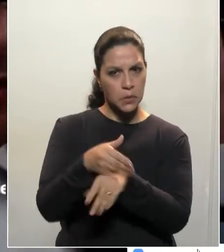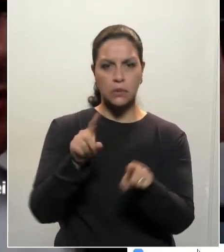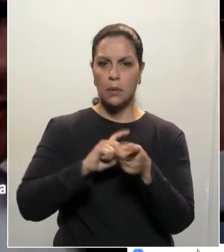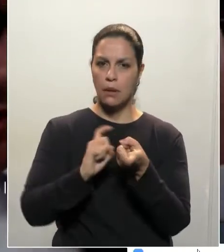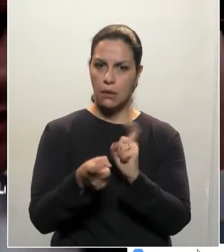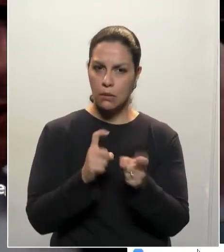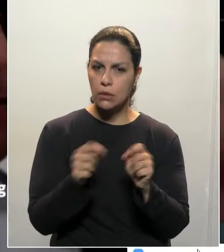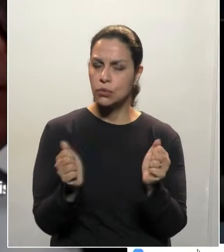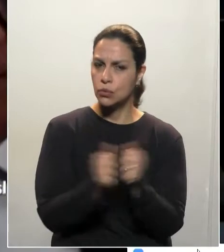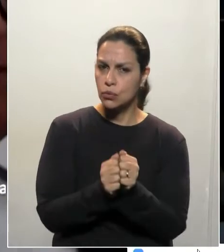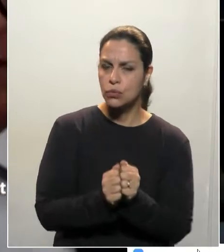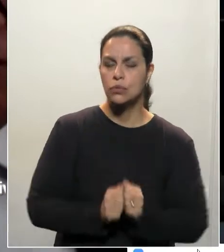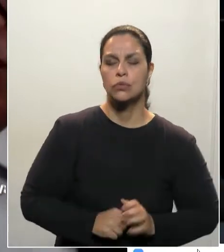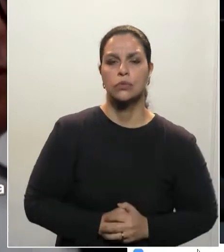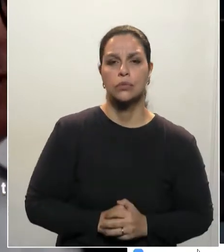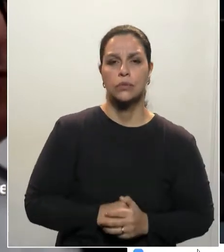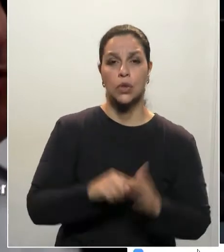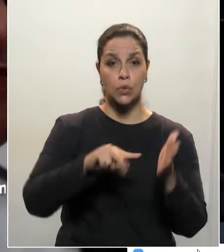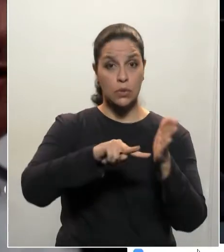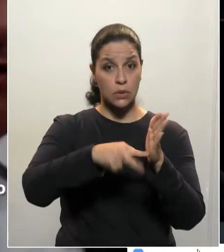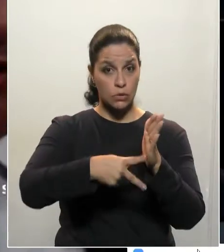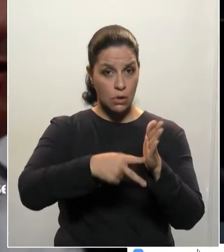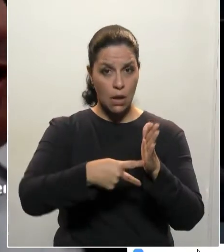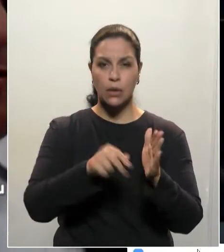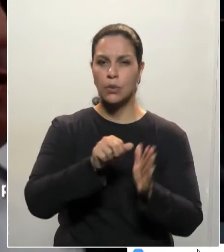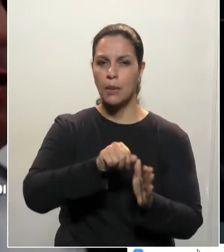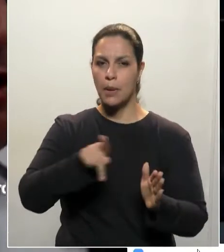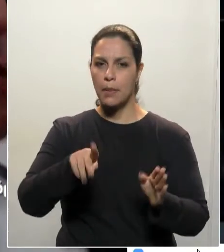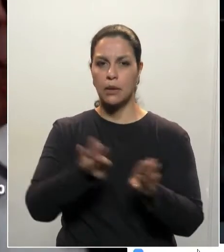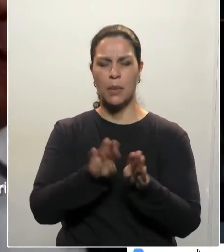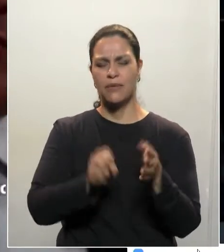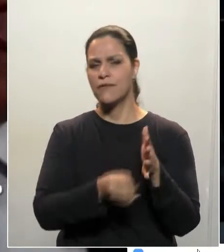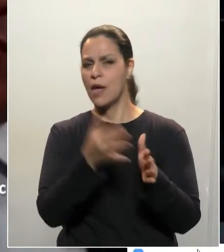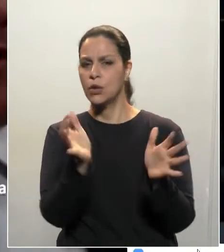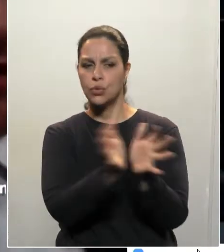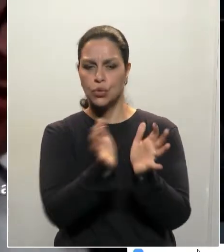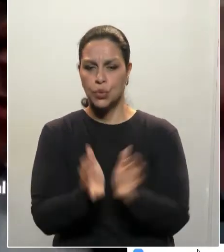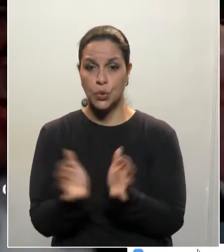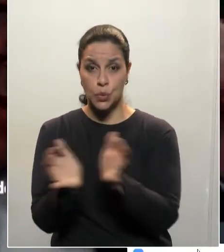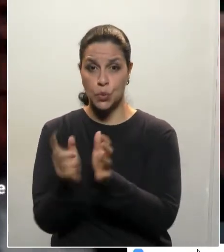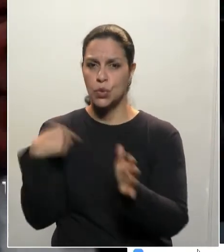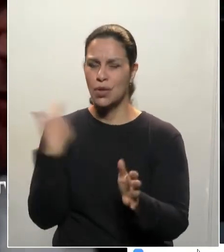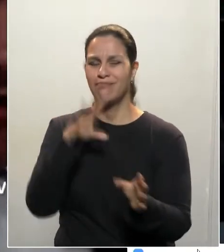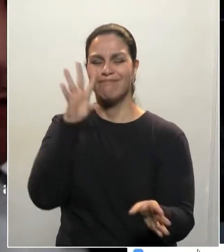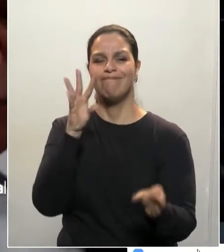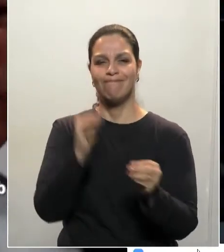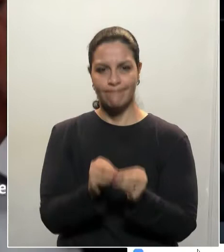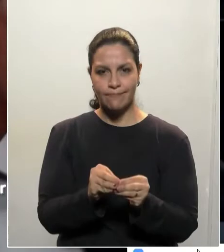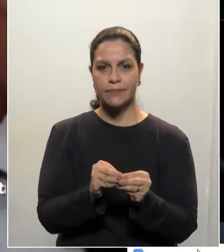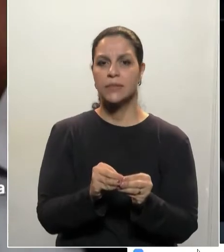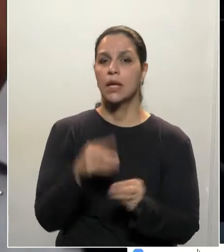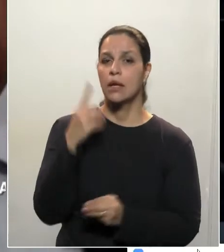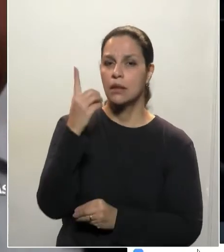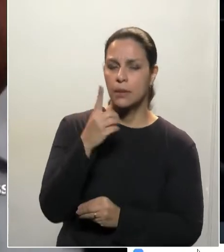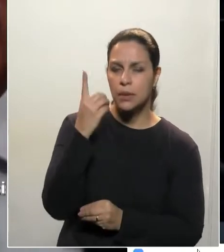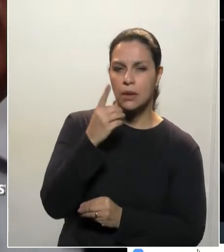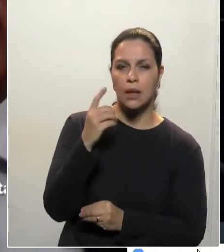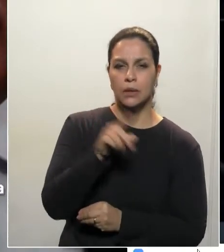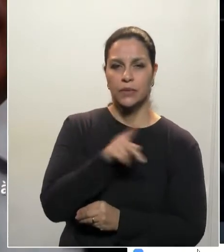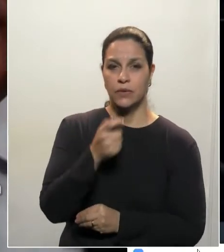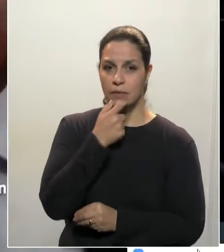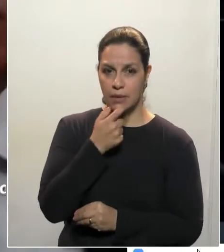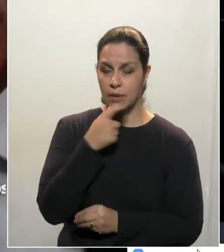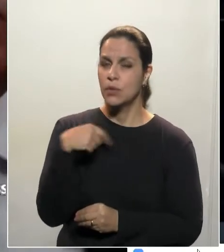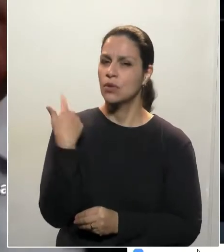participou, a PP Sindicato e diversas entidades, nós chegamos a um consenso, né, deputado Menos, que realmente